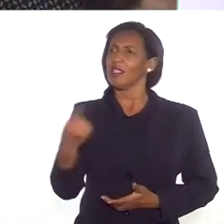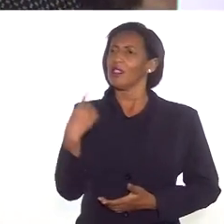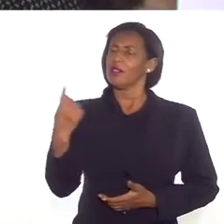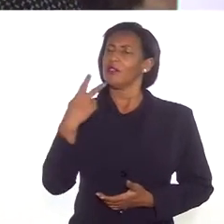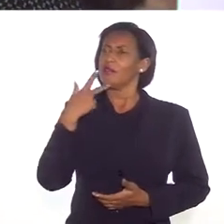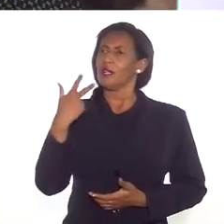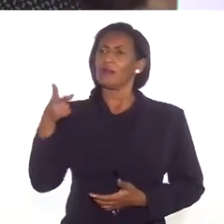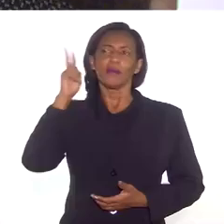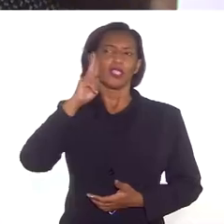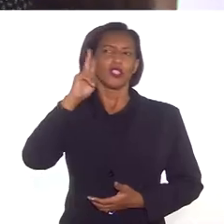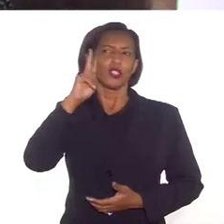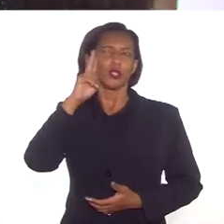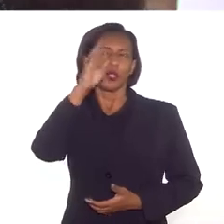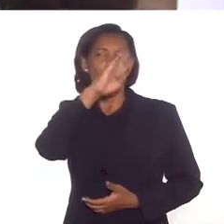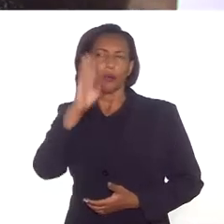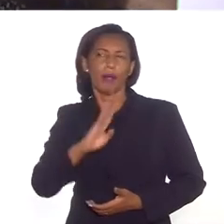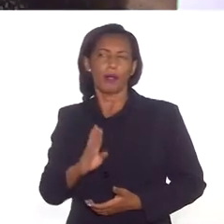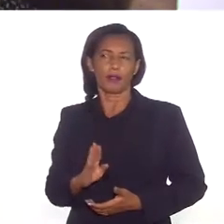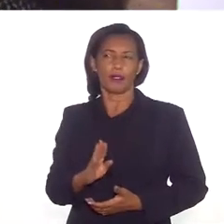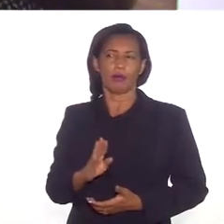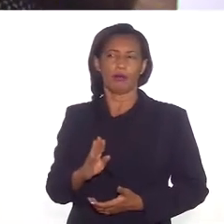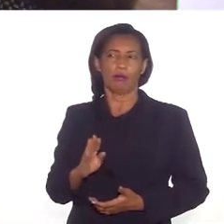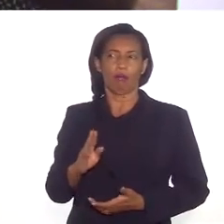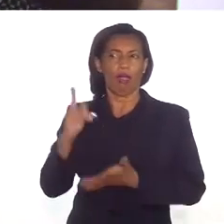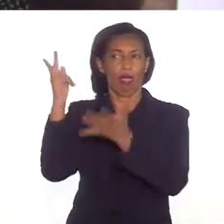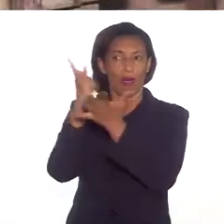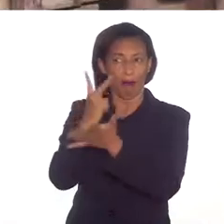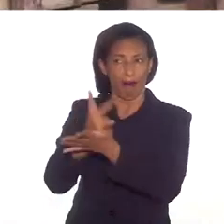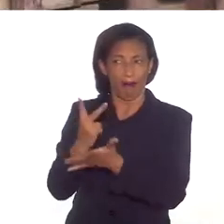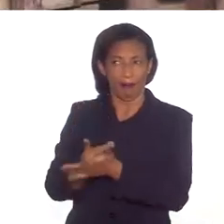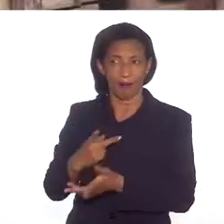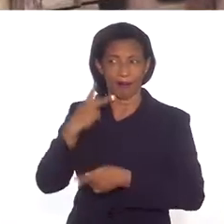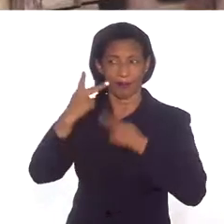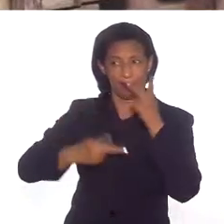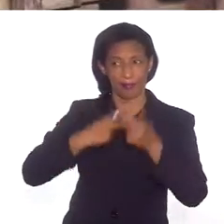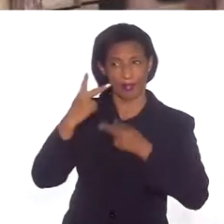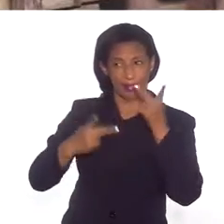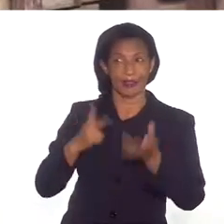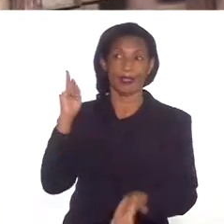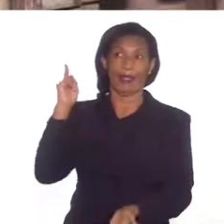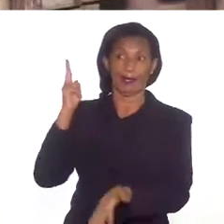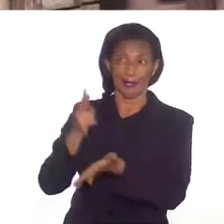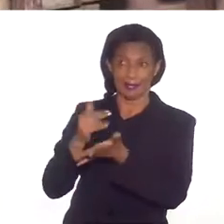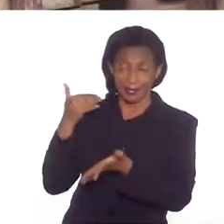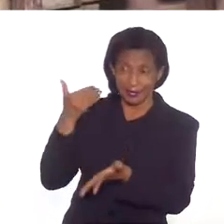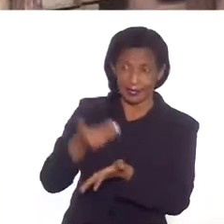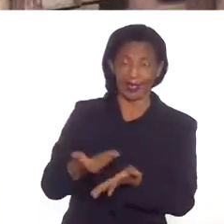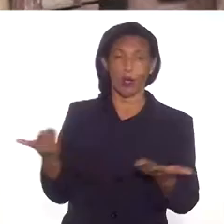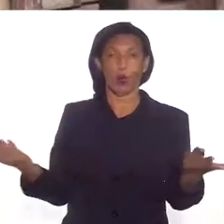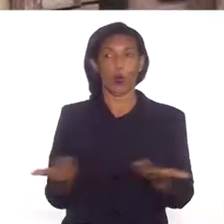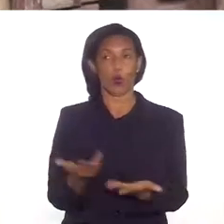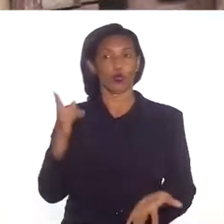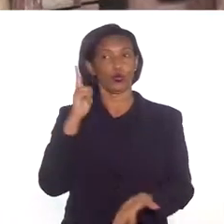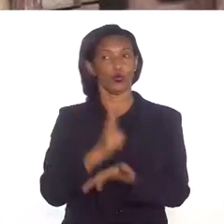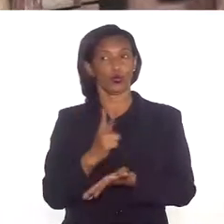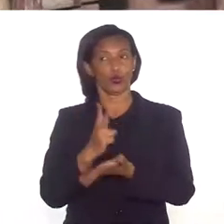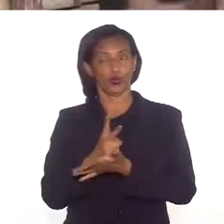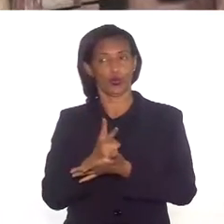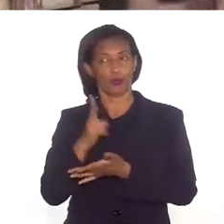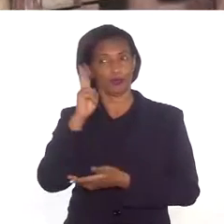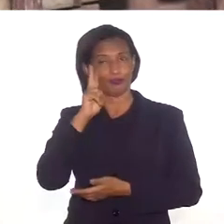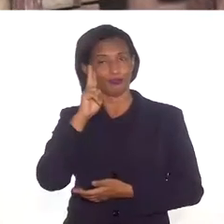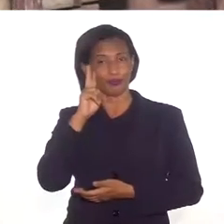da história do Brasil que foi mal contada e até hoje é muito mal contada nas escolas tradicionais.